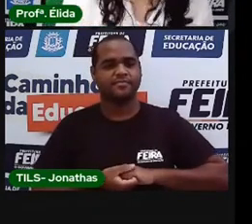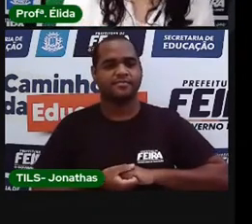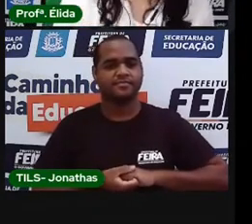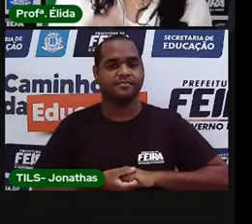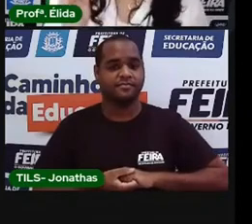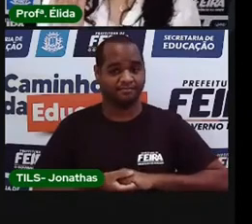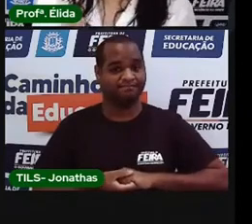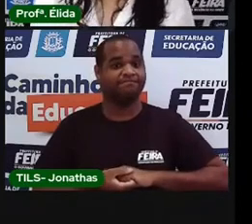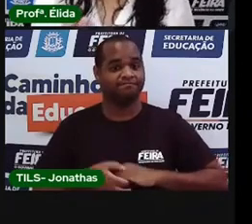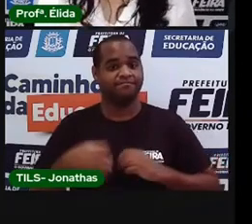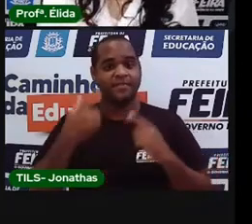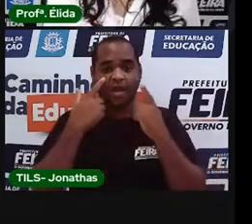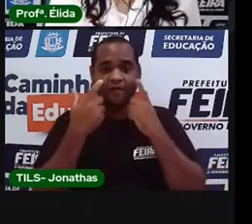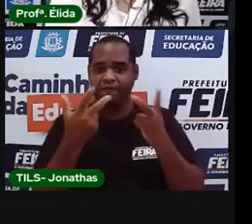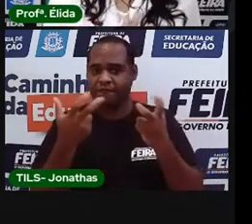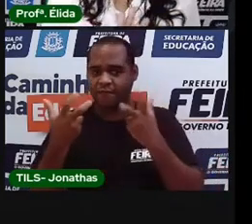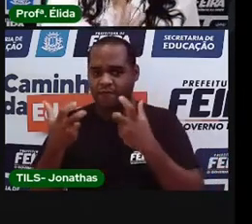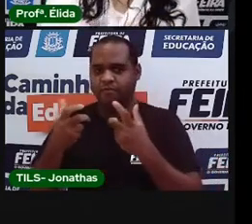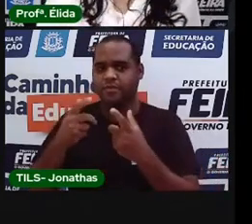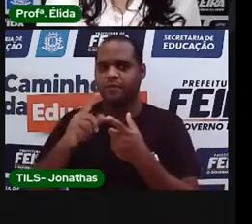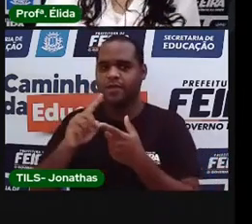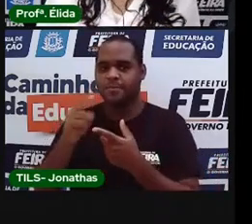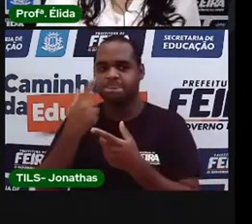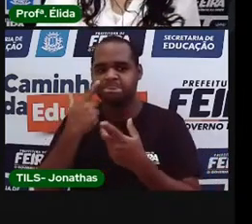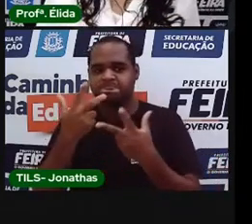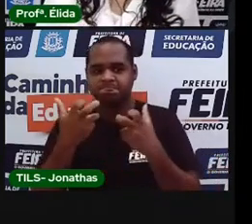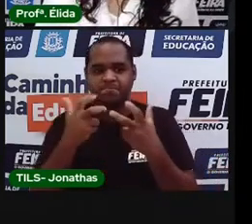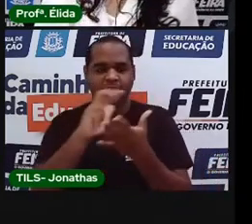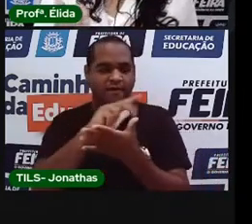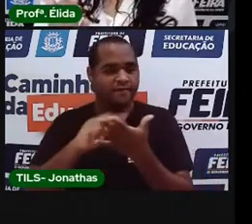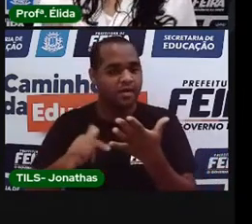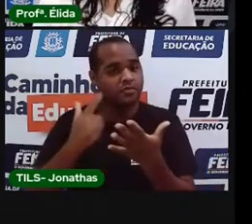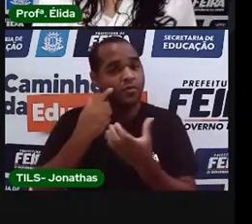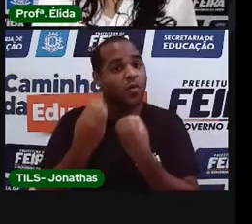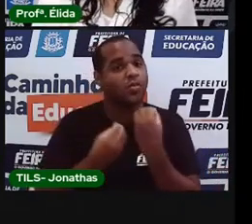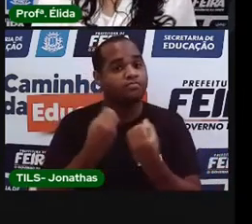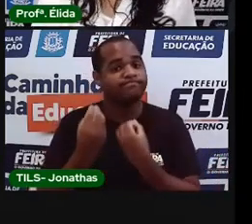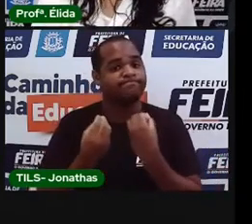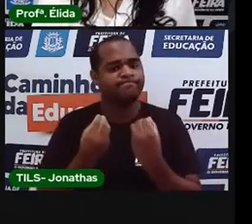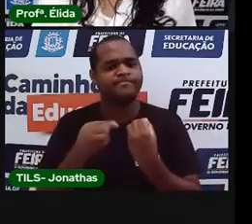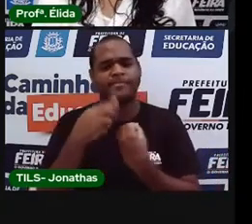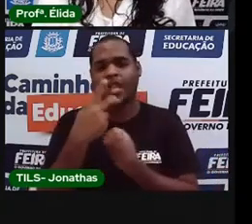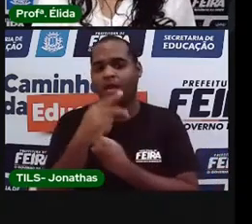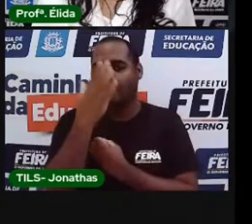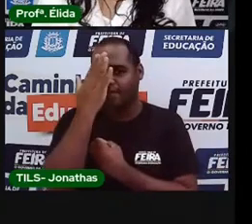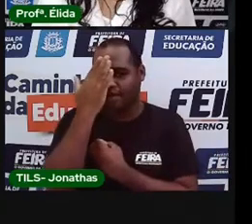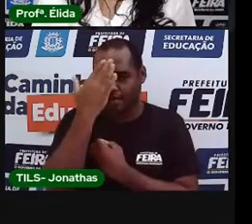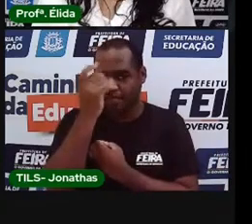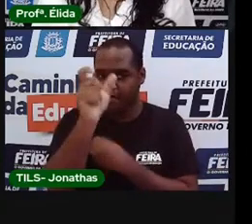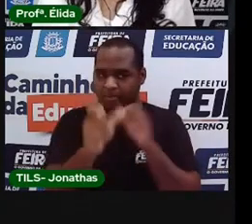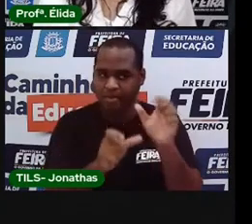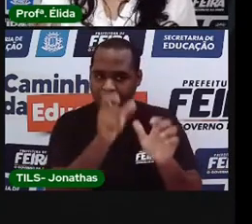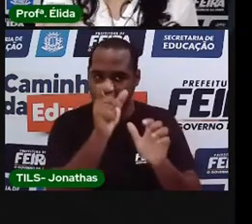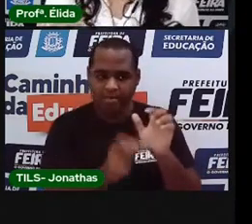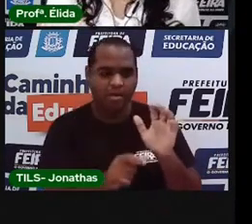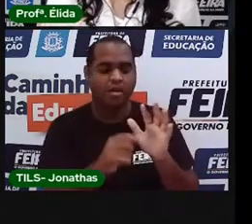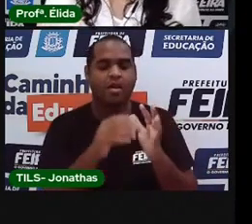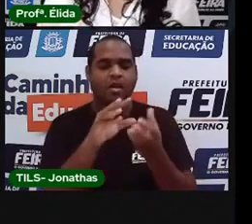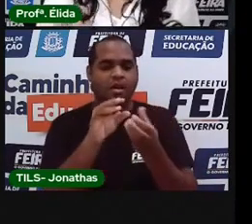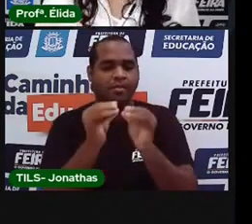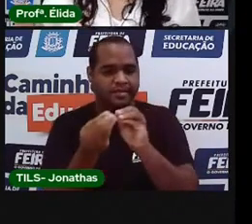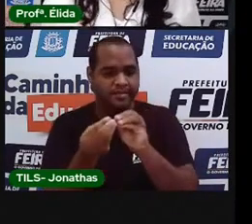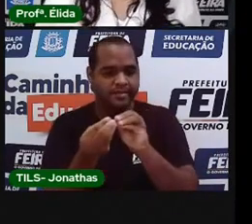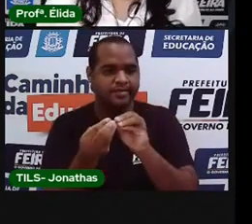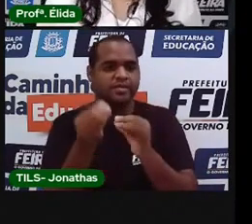Viu? Você conseguiu identificar todos os elementos. E você já sabe as características de um bilhete. E